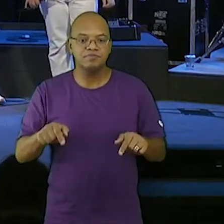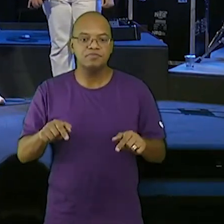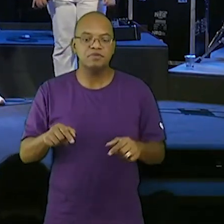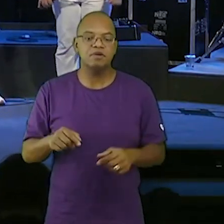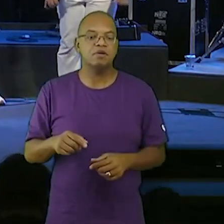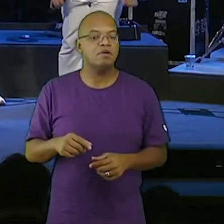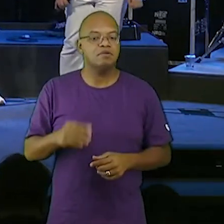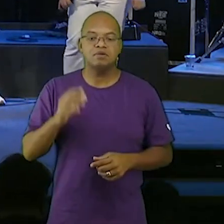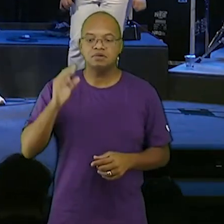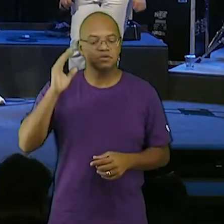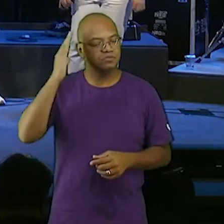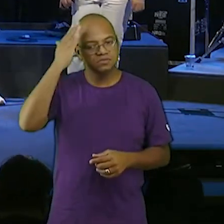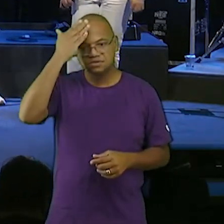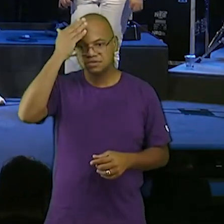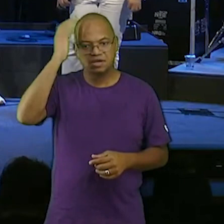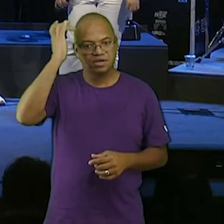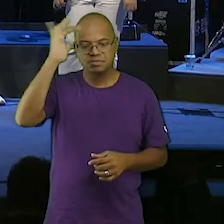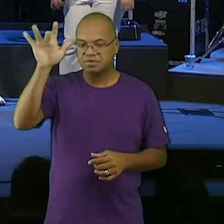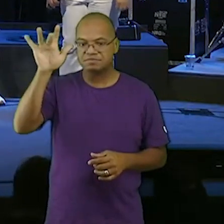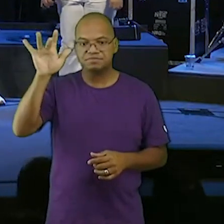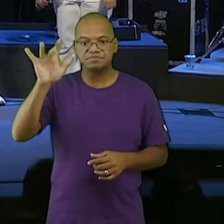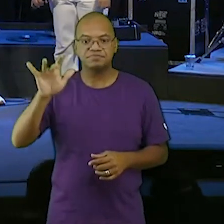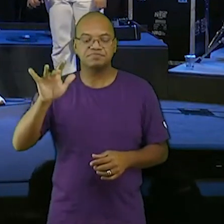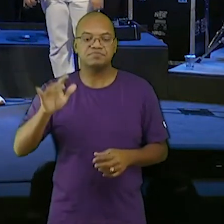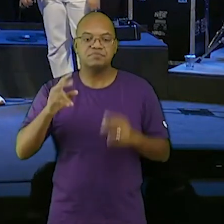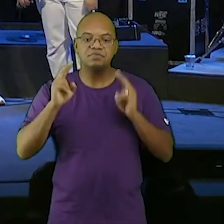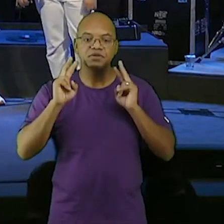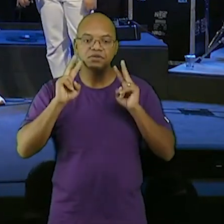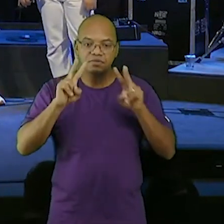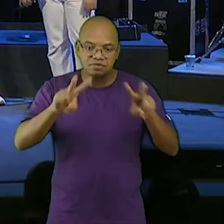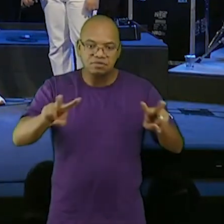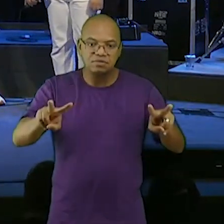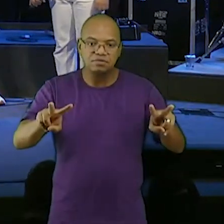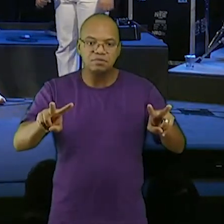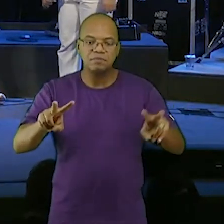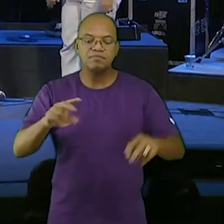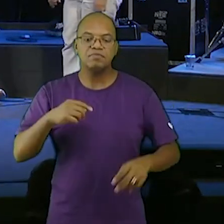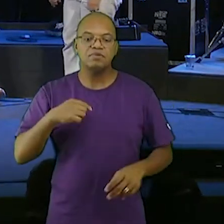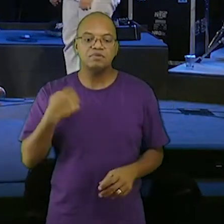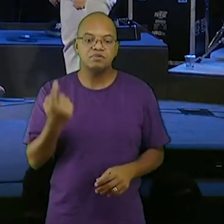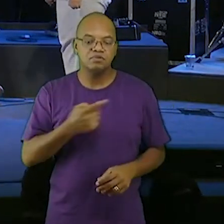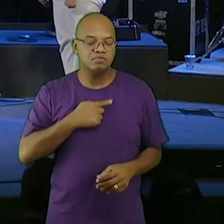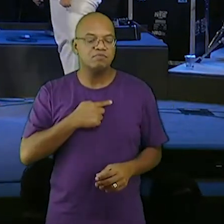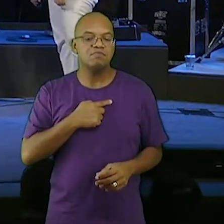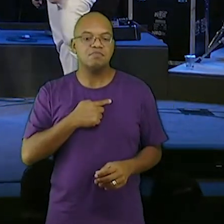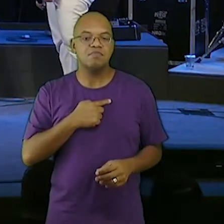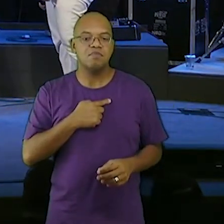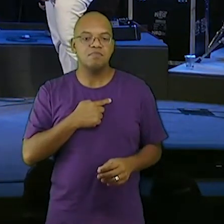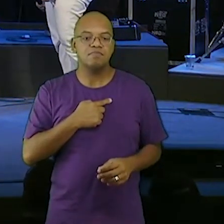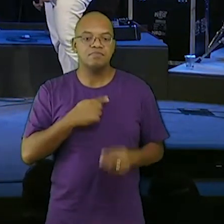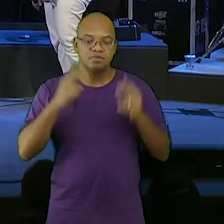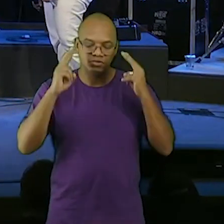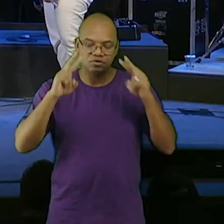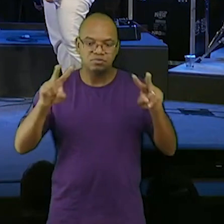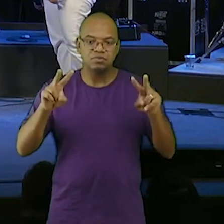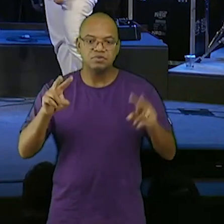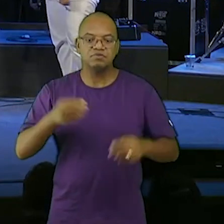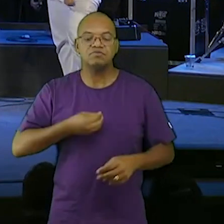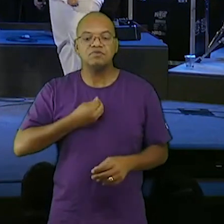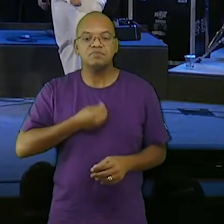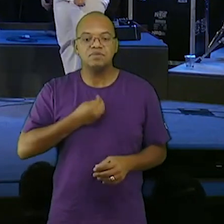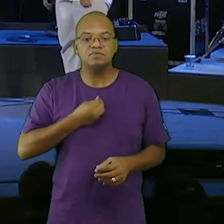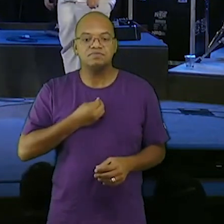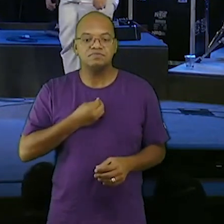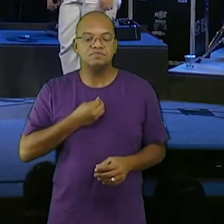nós aqui somos peças vivas do testemunho de Jesus Cristo agora eu